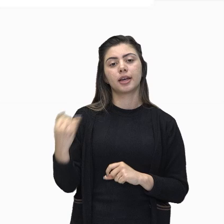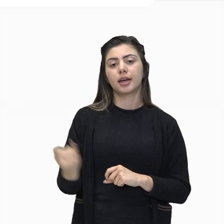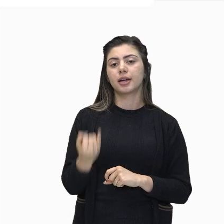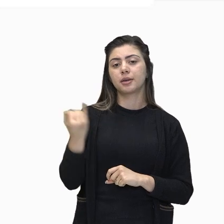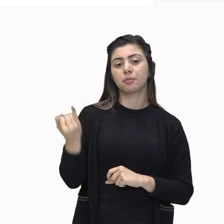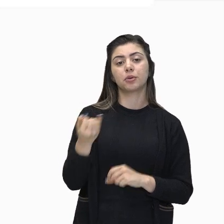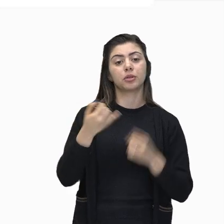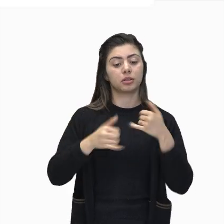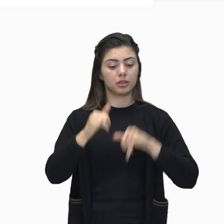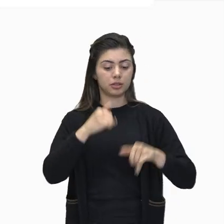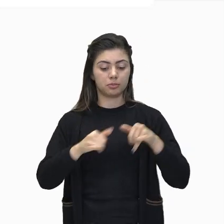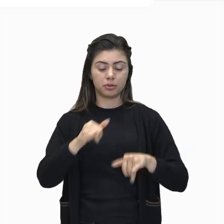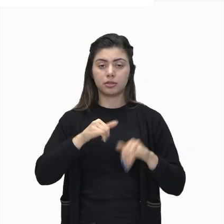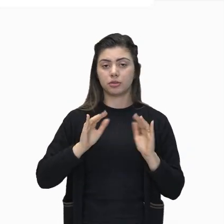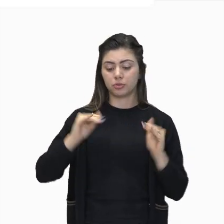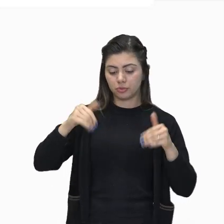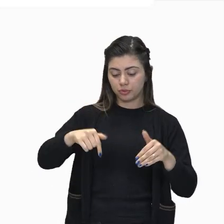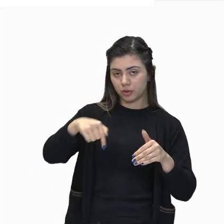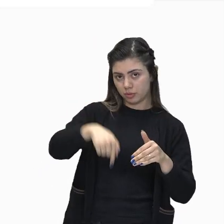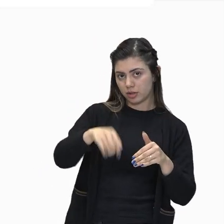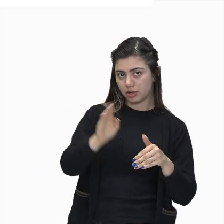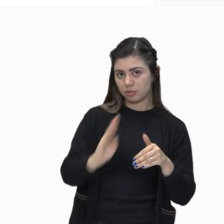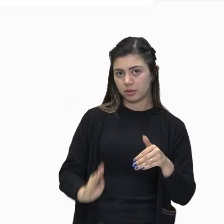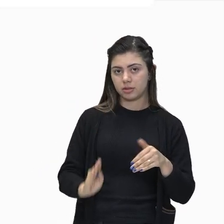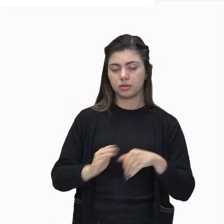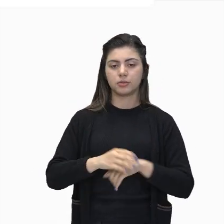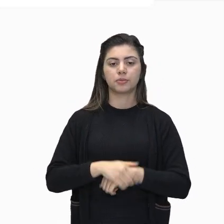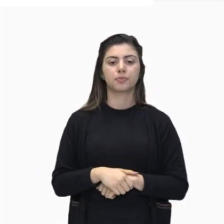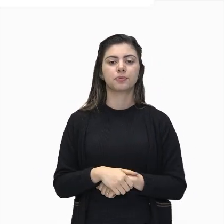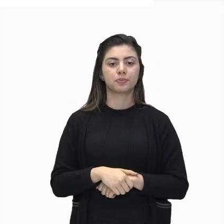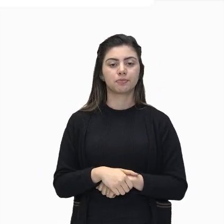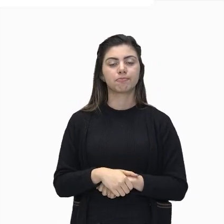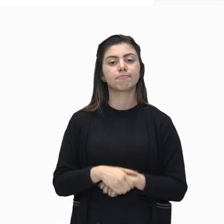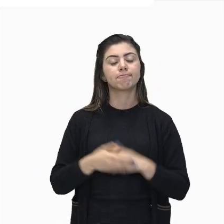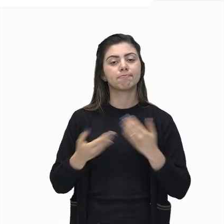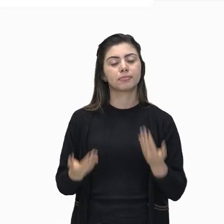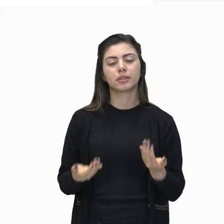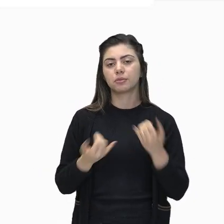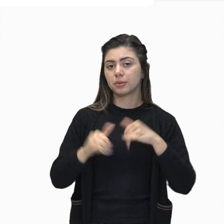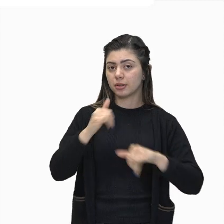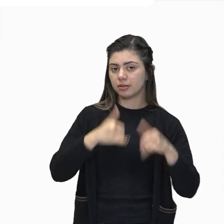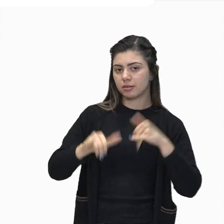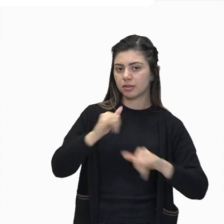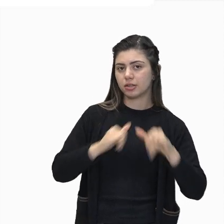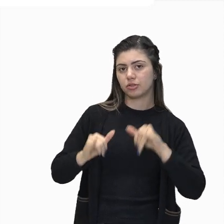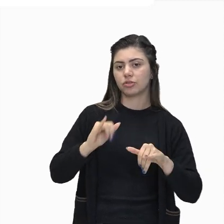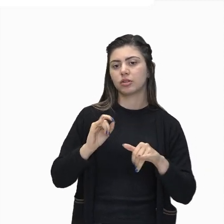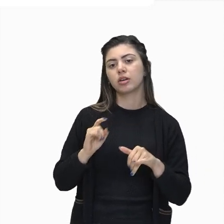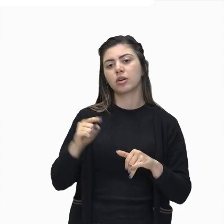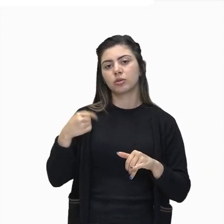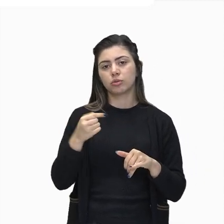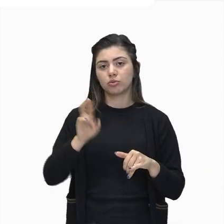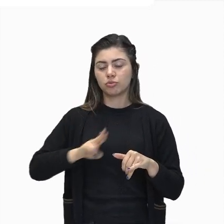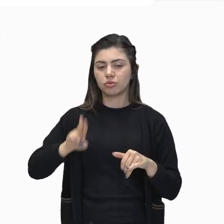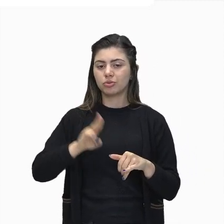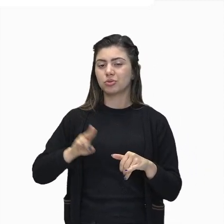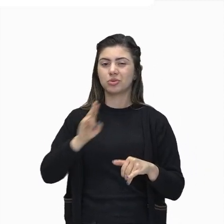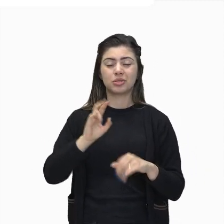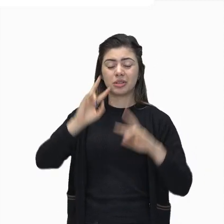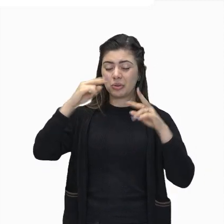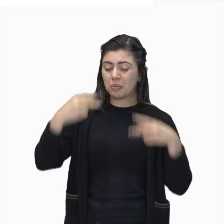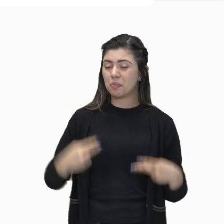da energia no Brasil, gente. A energia elétrica é uma das formas de energia que a humanidade